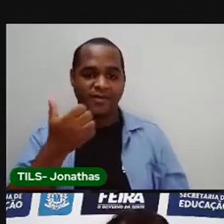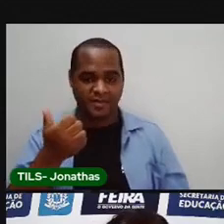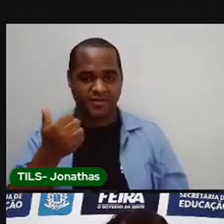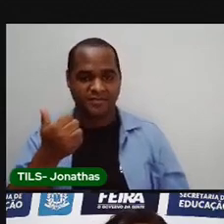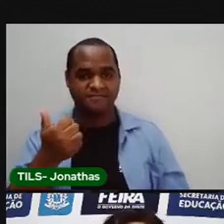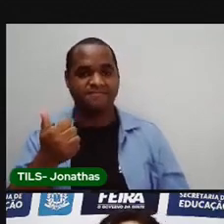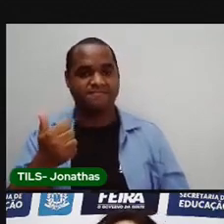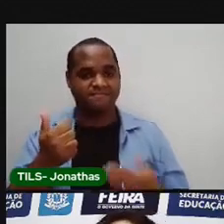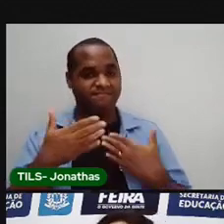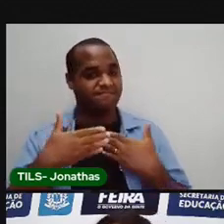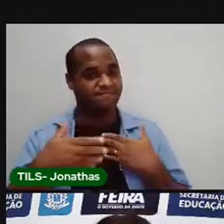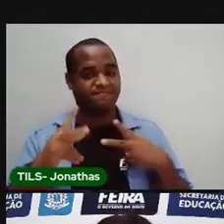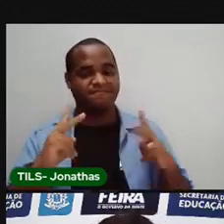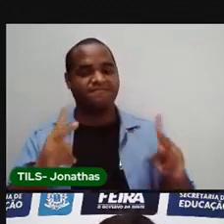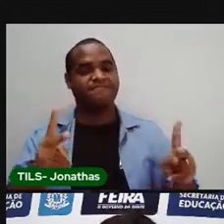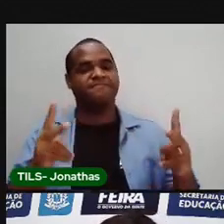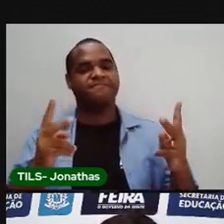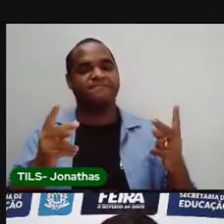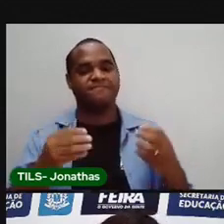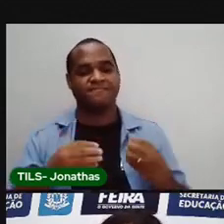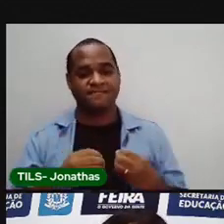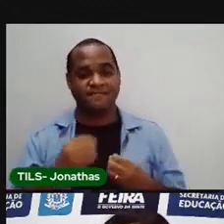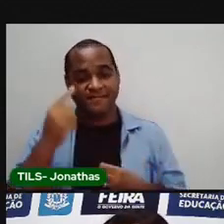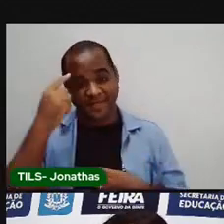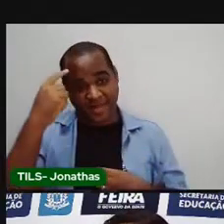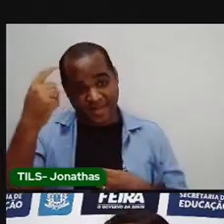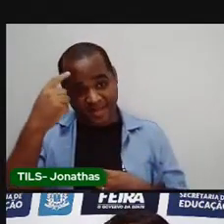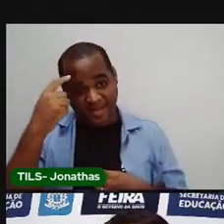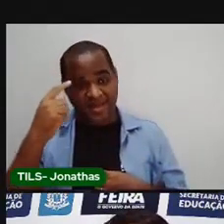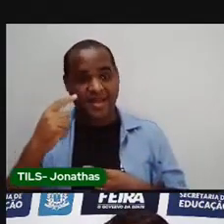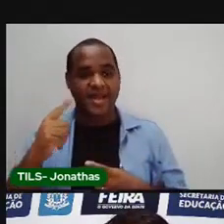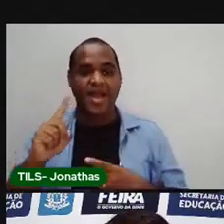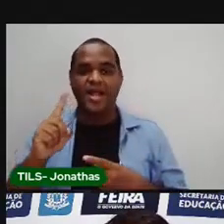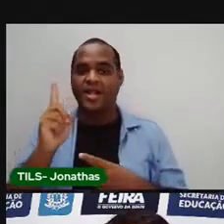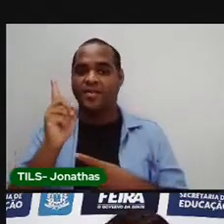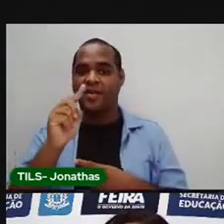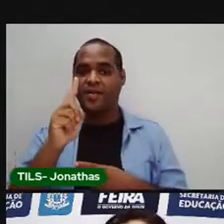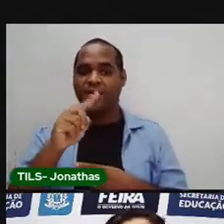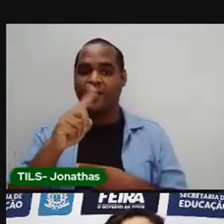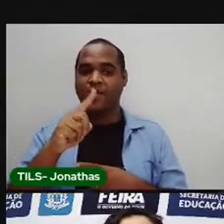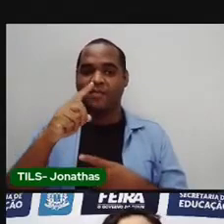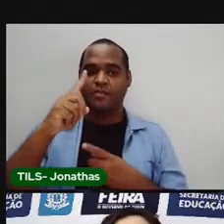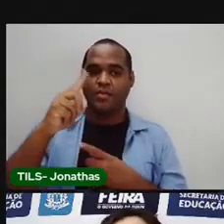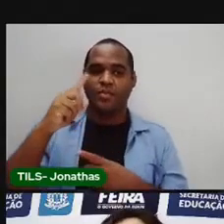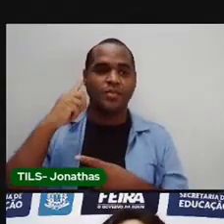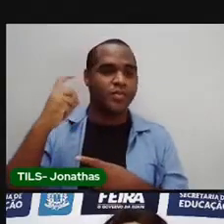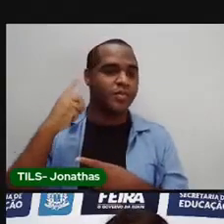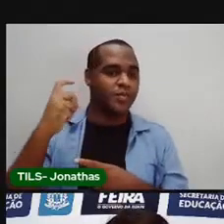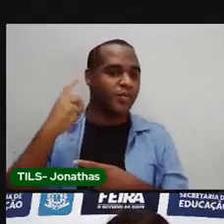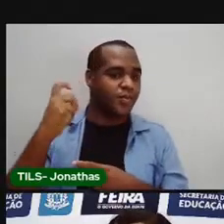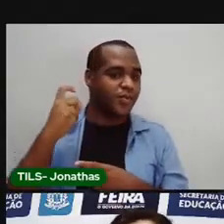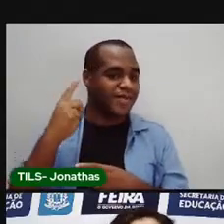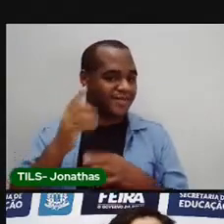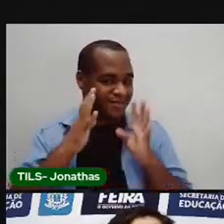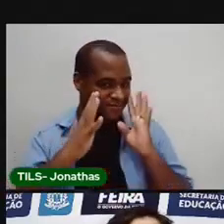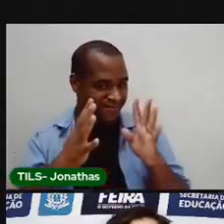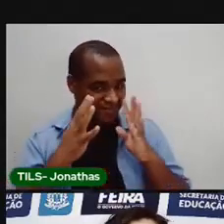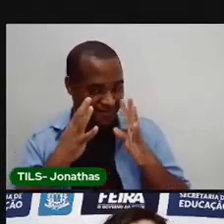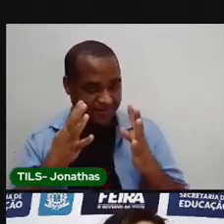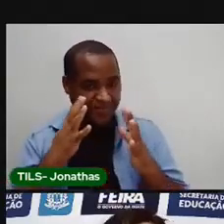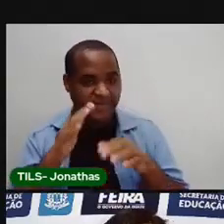tempo não para. E para lembrar do tempo. Olha o relógio despertador. Fecha o tempo.